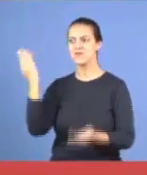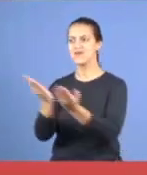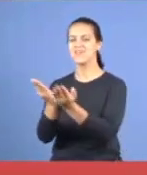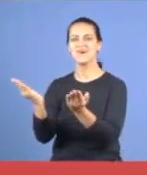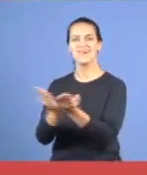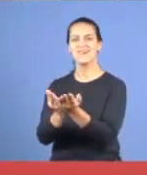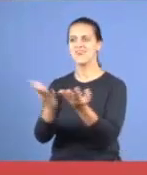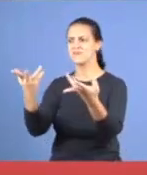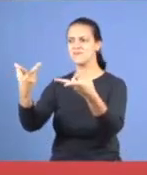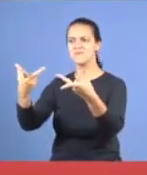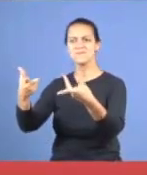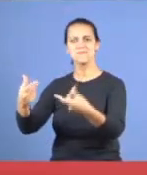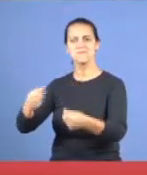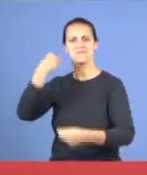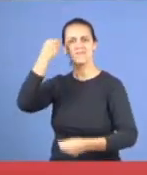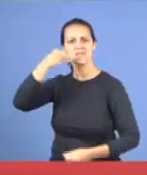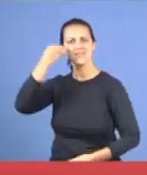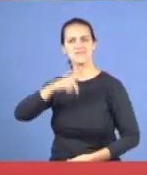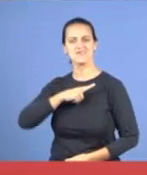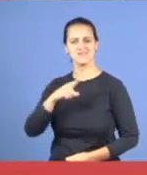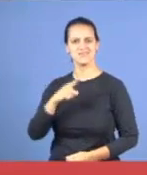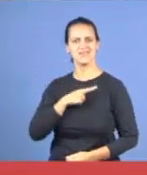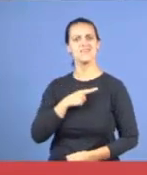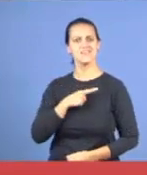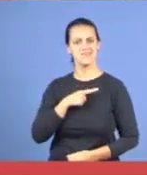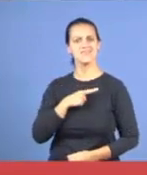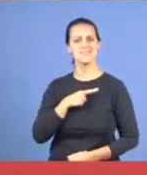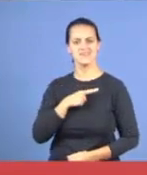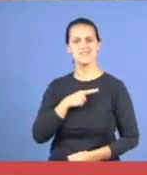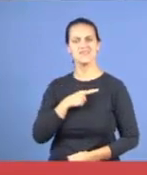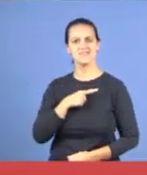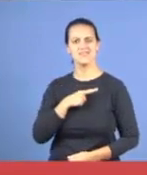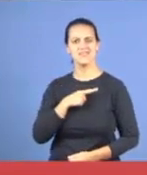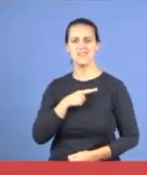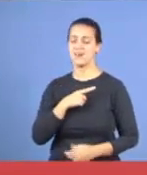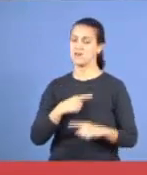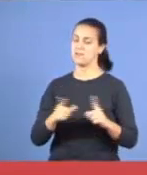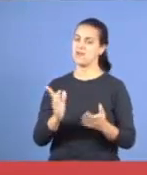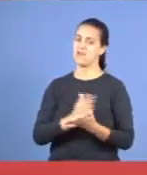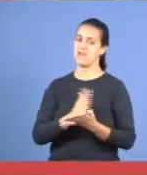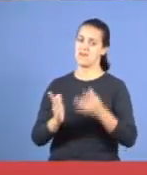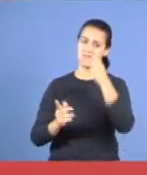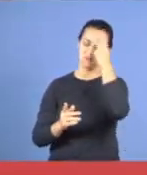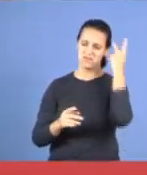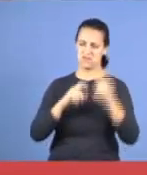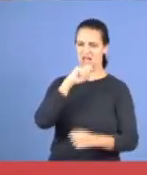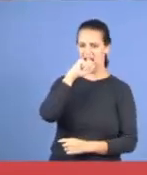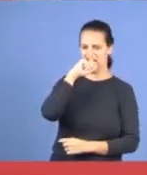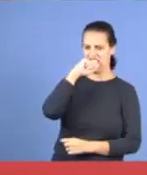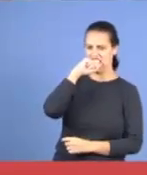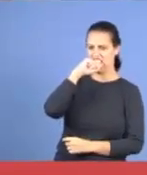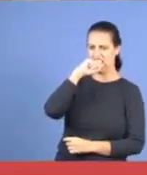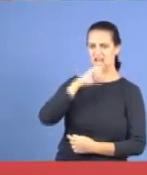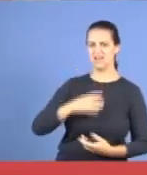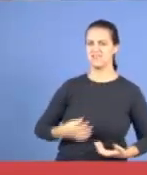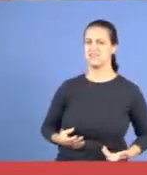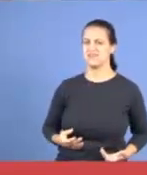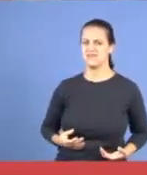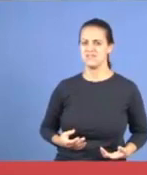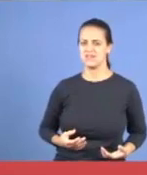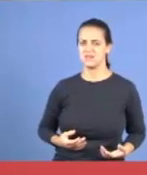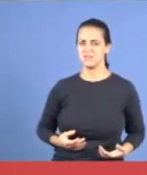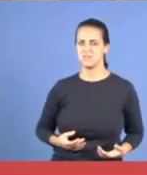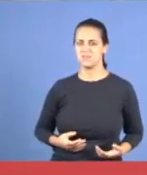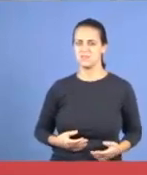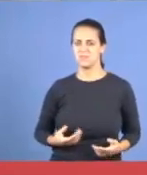extraordinária do que isso, e alguns, alguns, ficam inveja, sabe por quê? Ah, os jovens da cidade, às vezes, uma cidade,